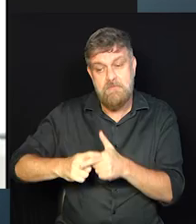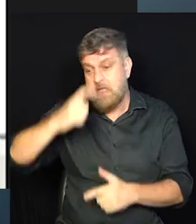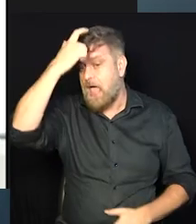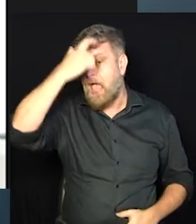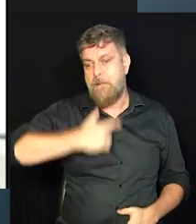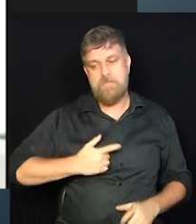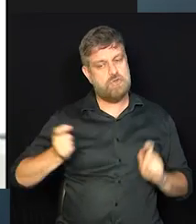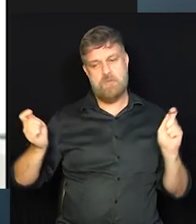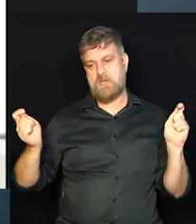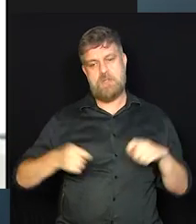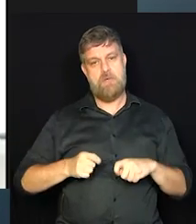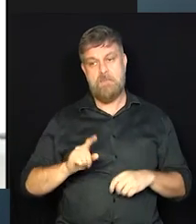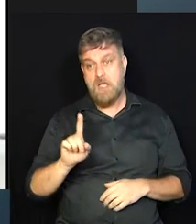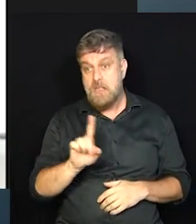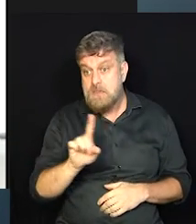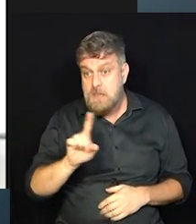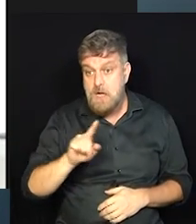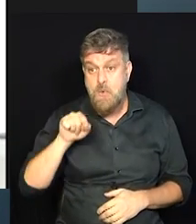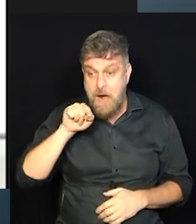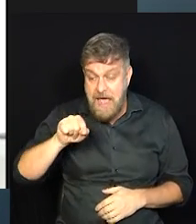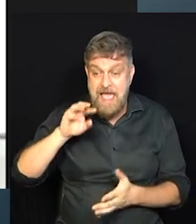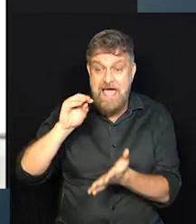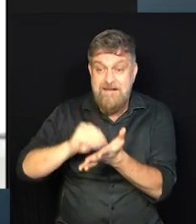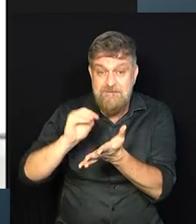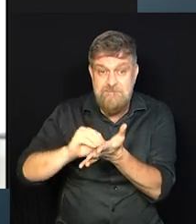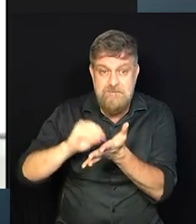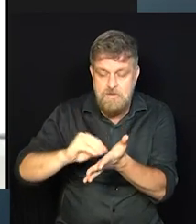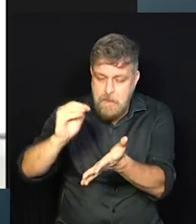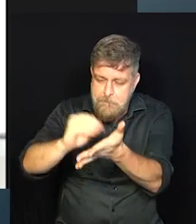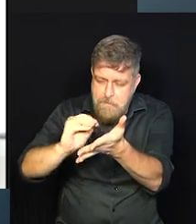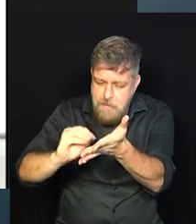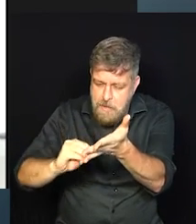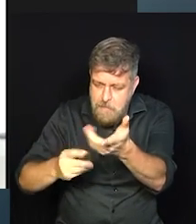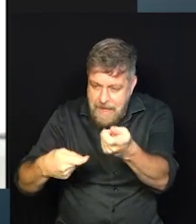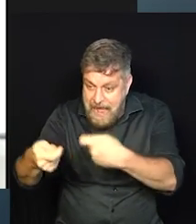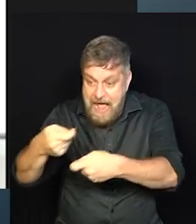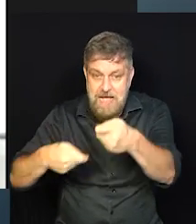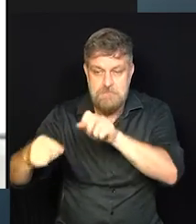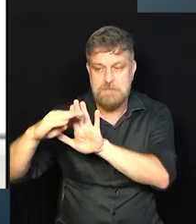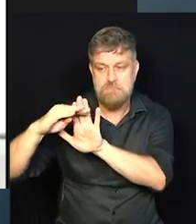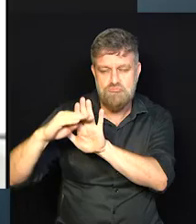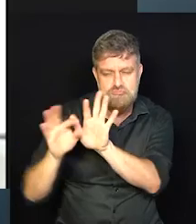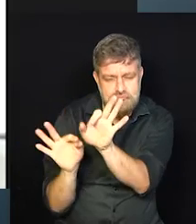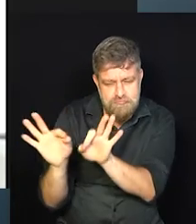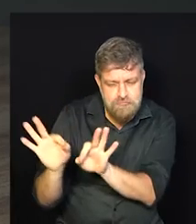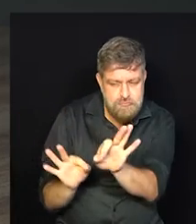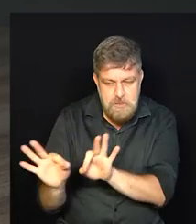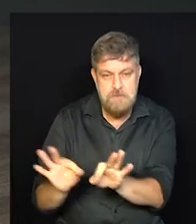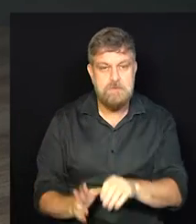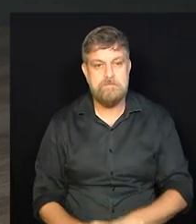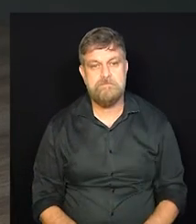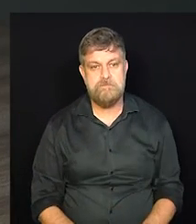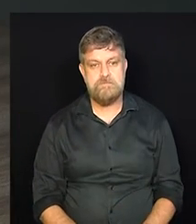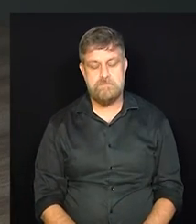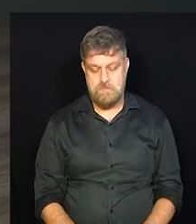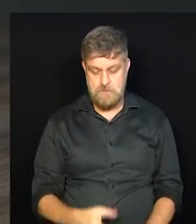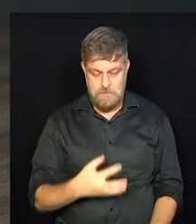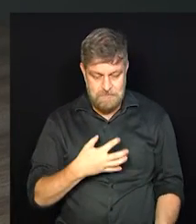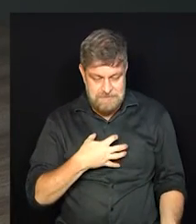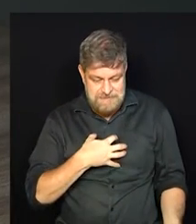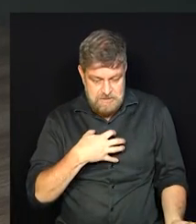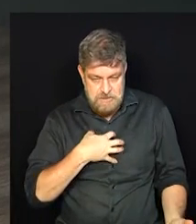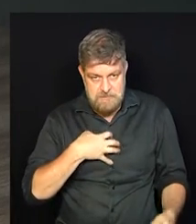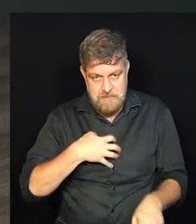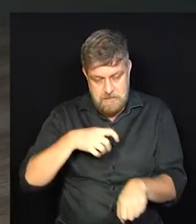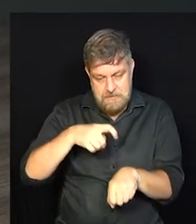não é na empreendedora em si, é na falta dessa estruturação de negócio. Sim, a questão sentimental